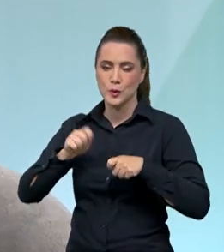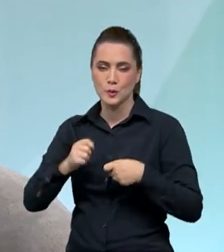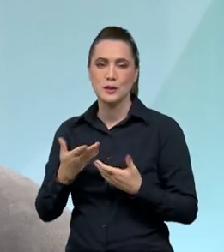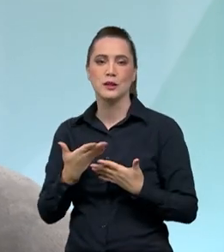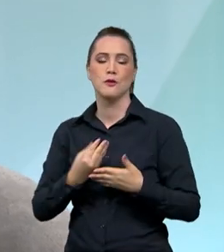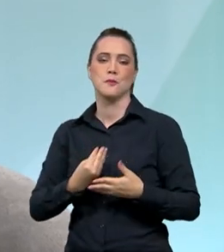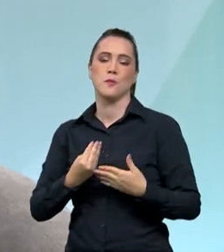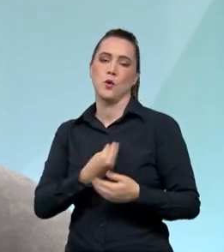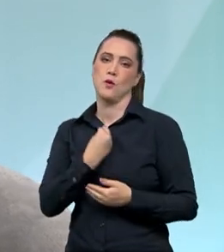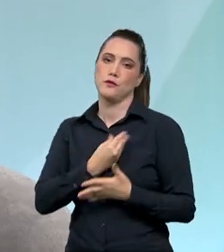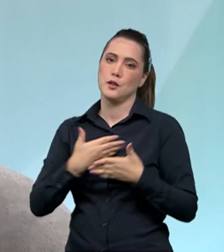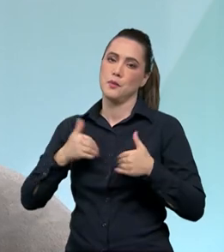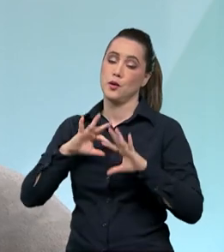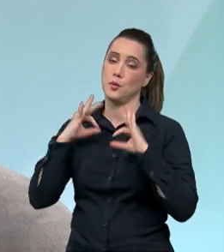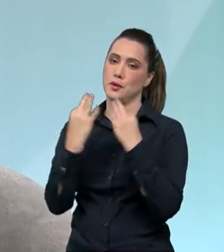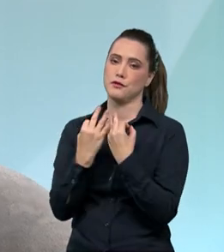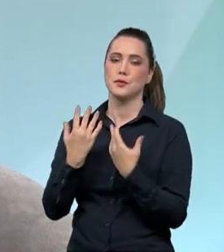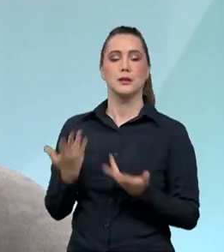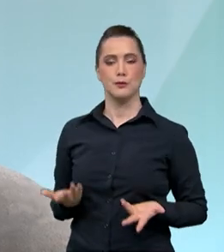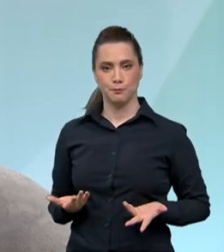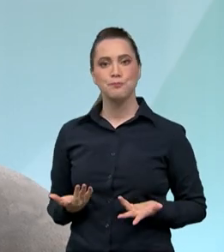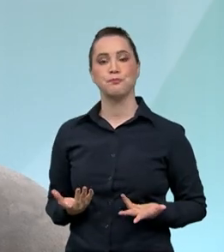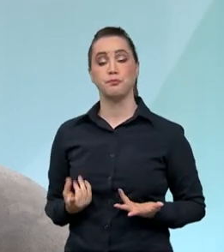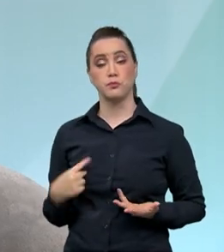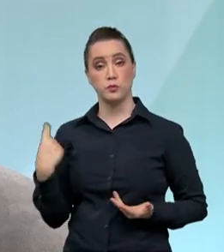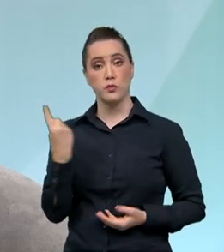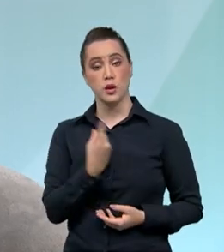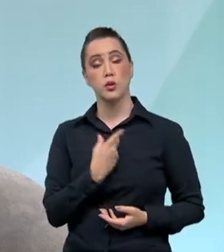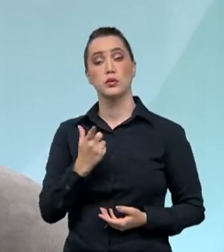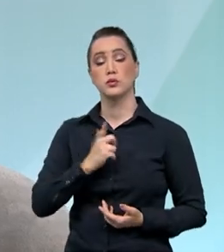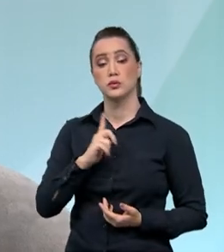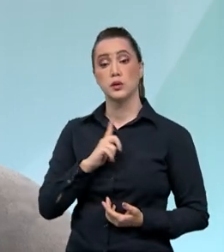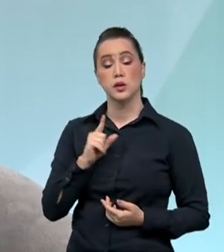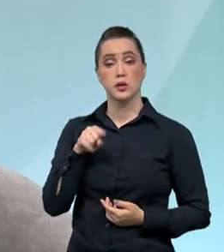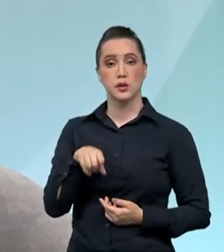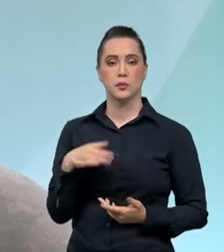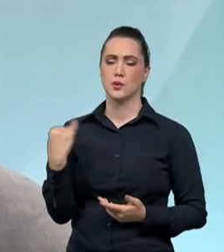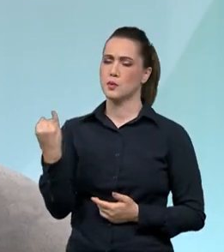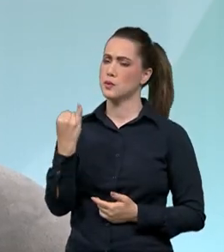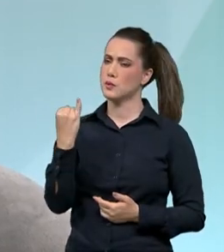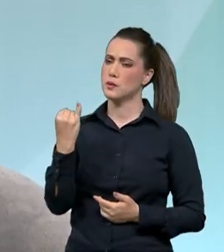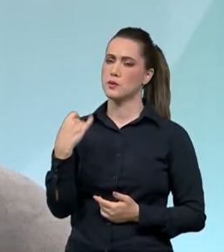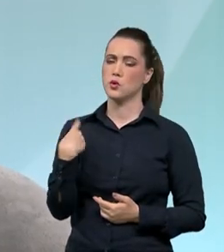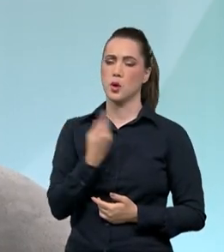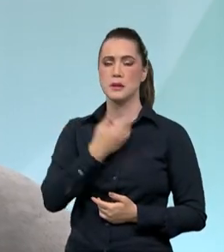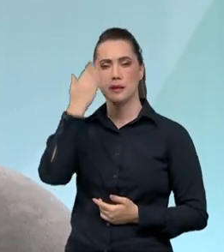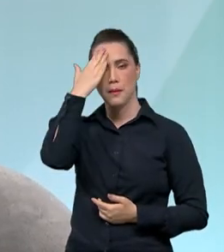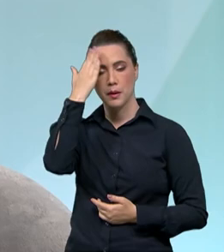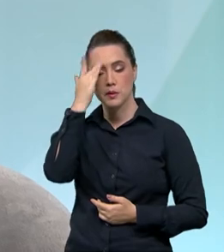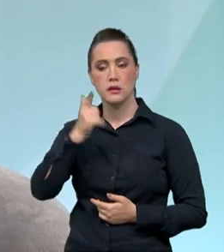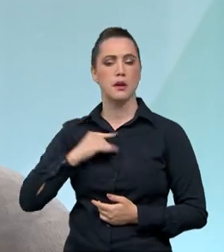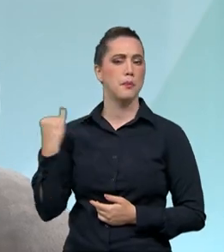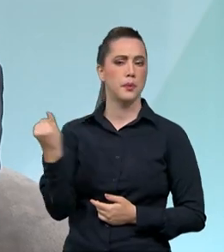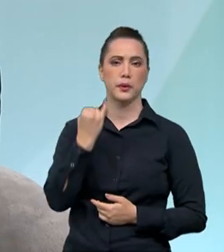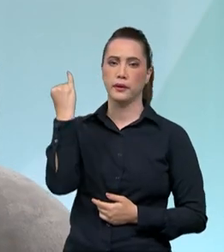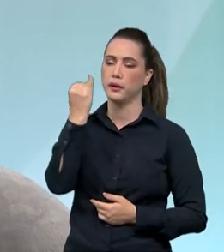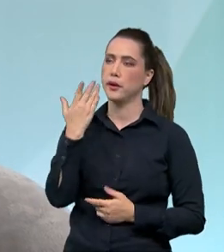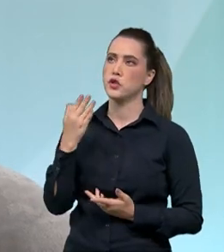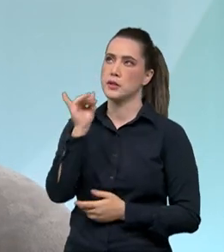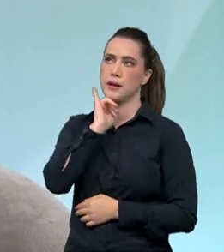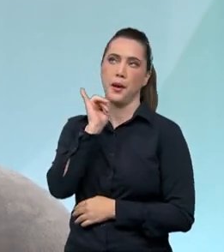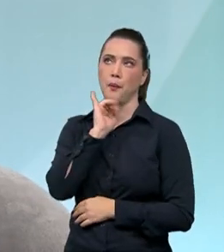qualidade de vida para a família dele. Então, assim, há um interesse não só do grande empresário, do dono de um resort, de qualificar